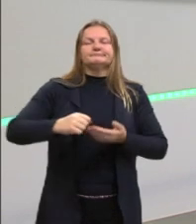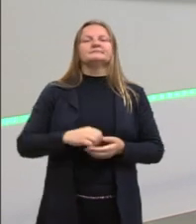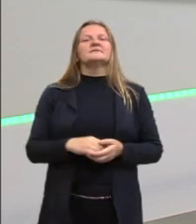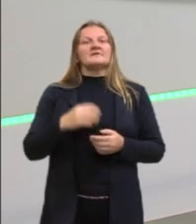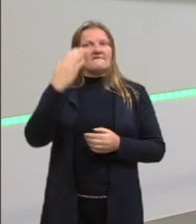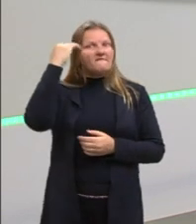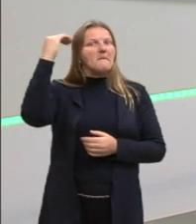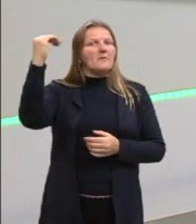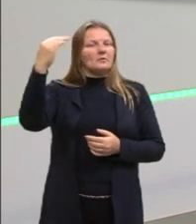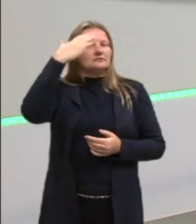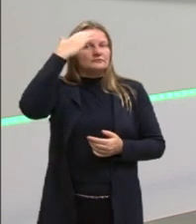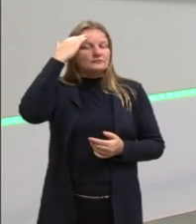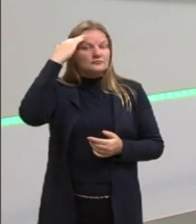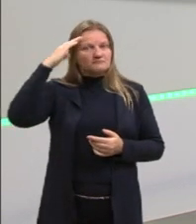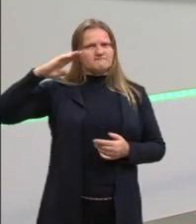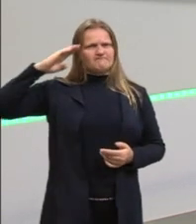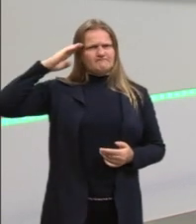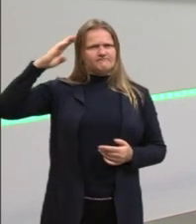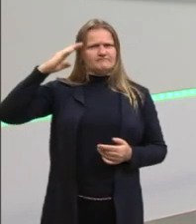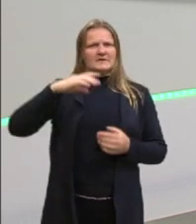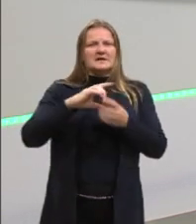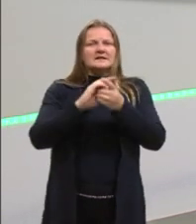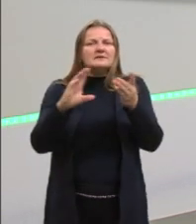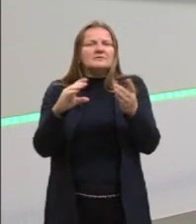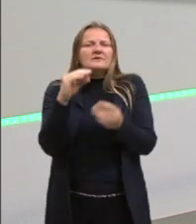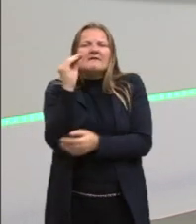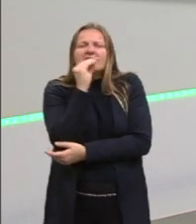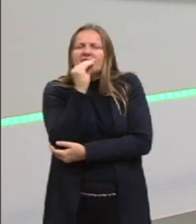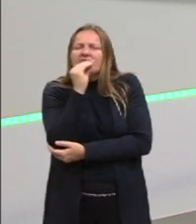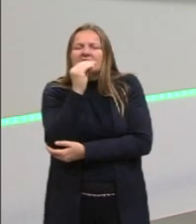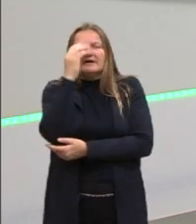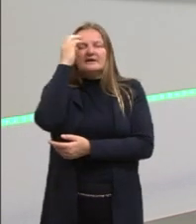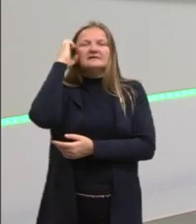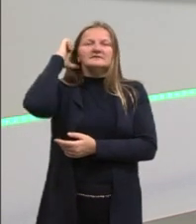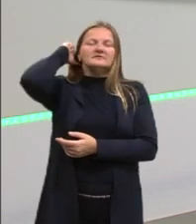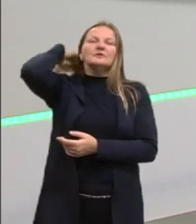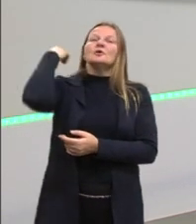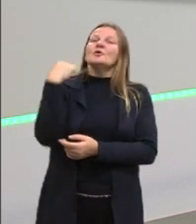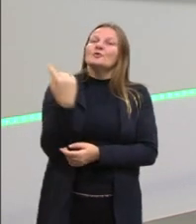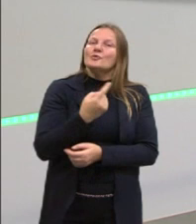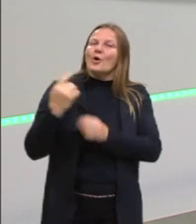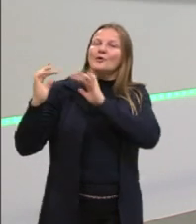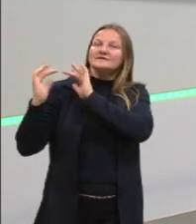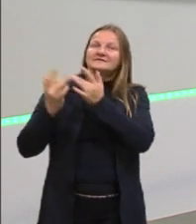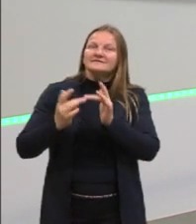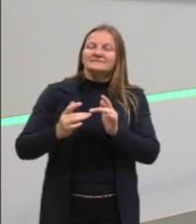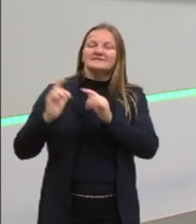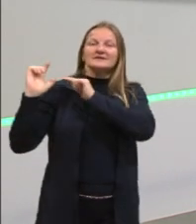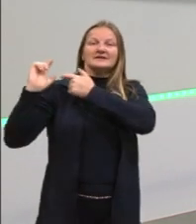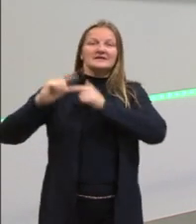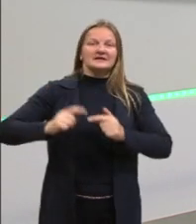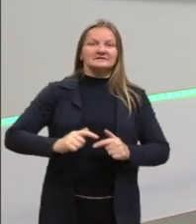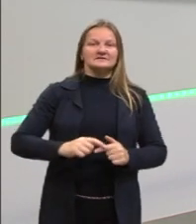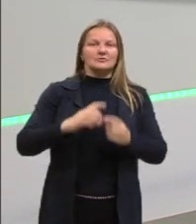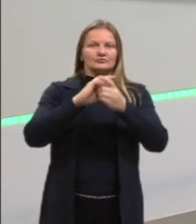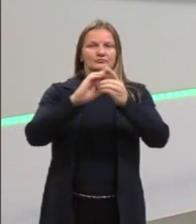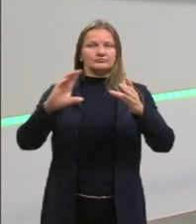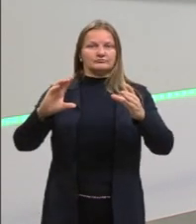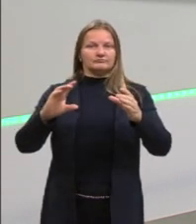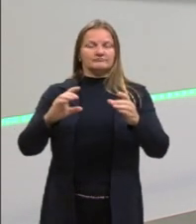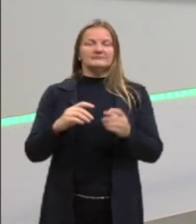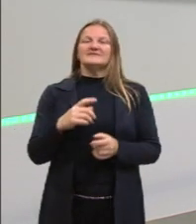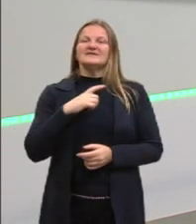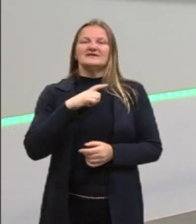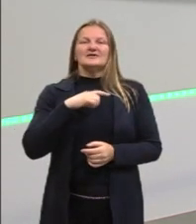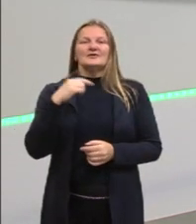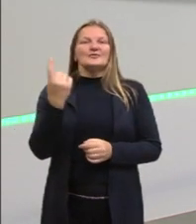XX. Então, o Brasil tem uma democracia muito frágil, a gente não tem uma tradição democrática. Pelo contrário, infelizmente, o nosso país